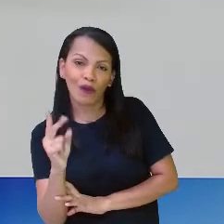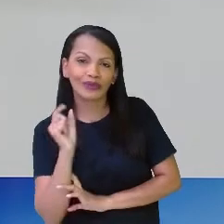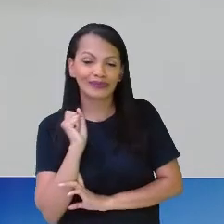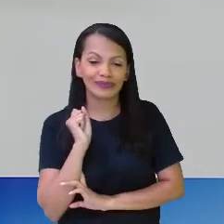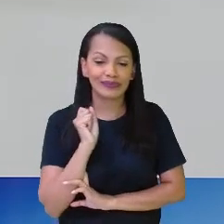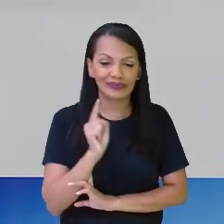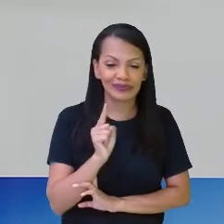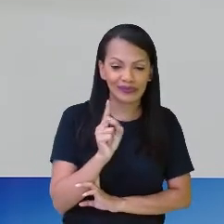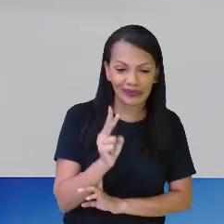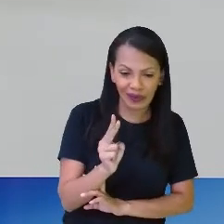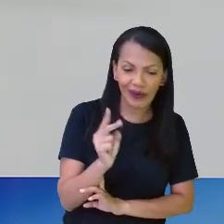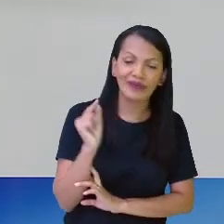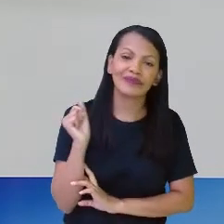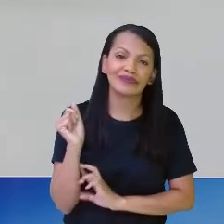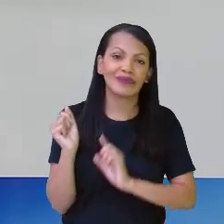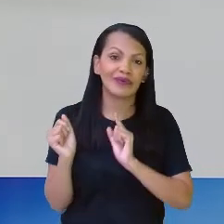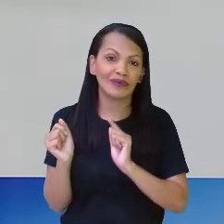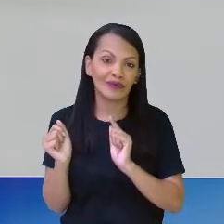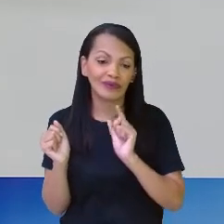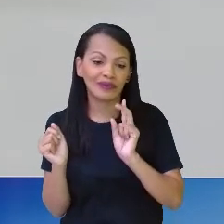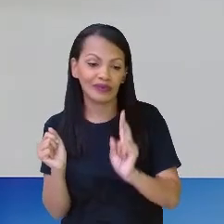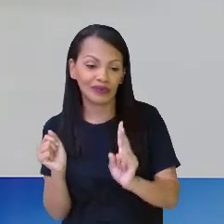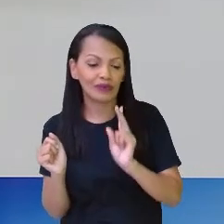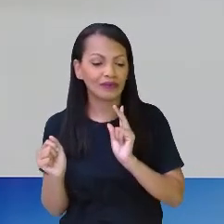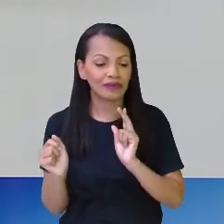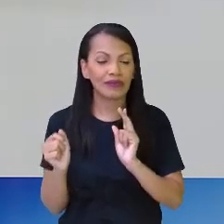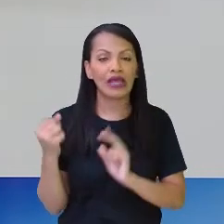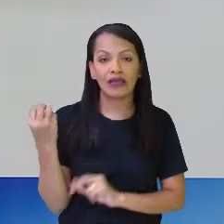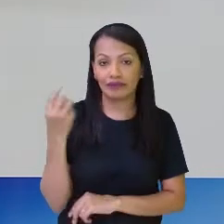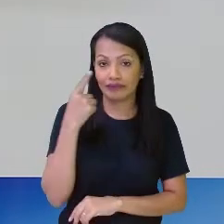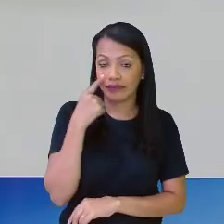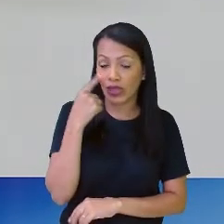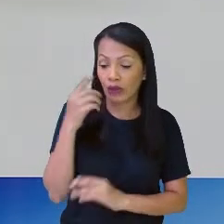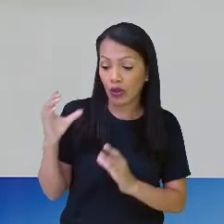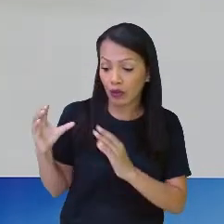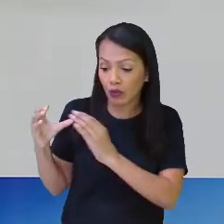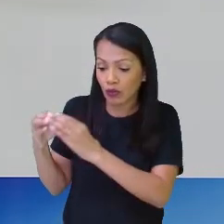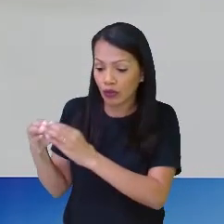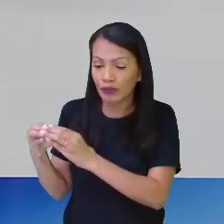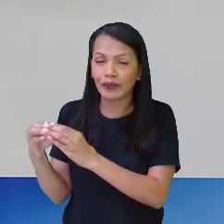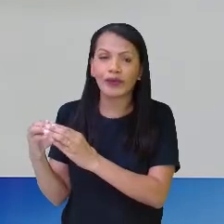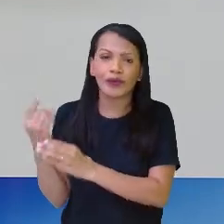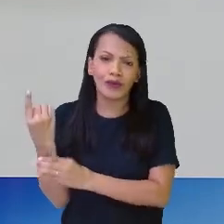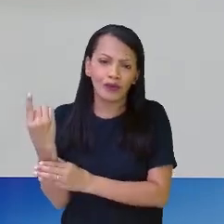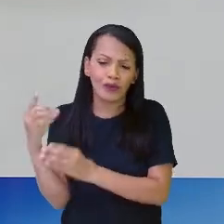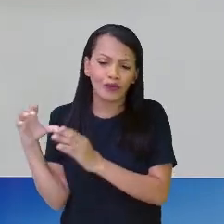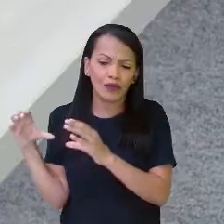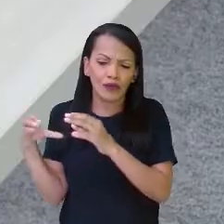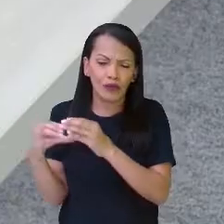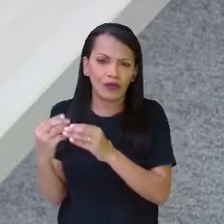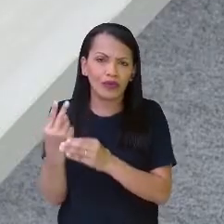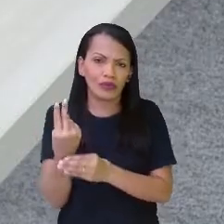2 grupos, vamos ver, né? Se dá 3 grupos, 4,